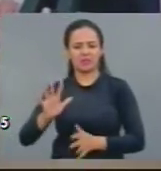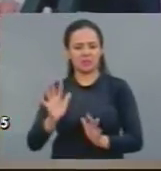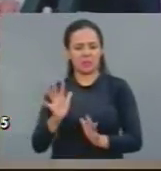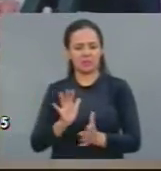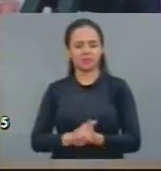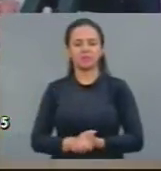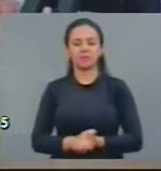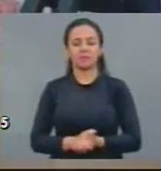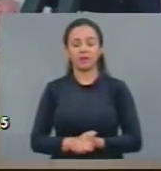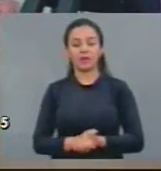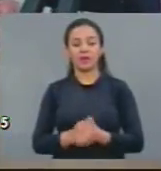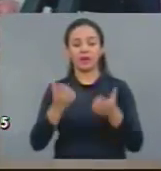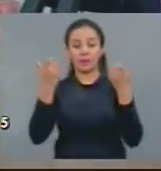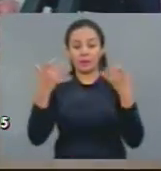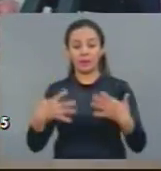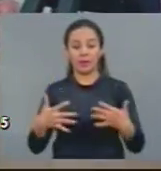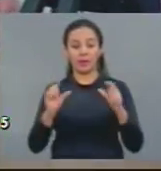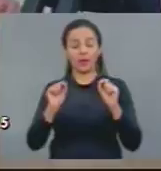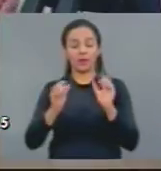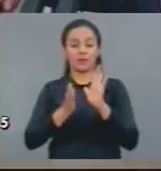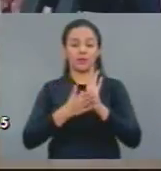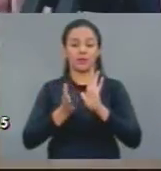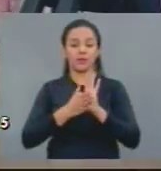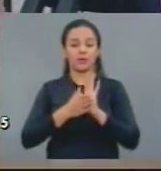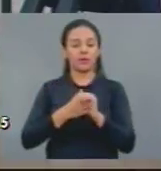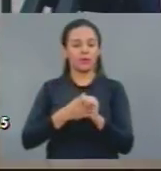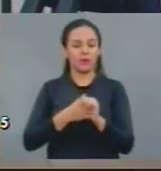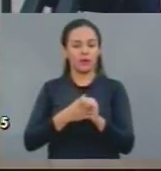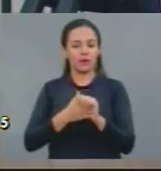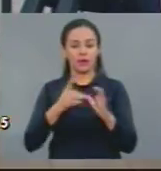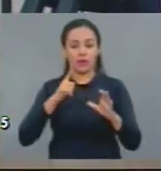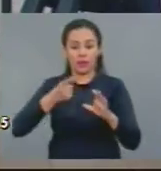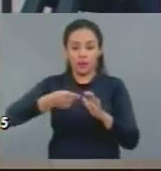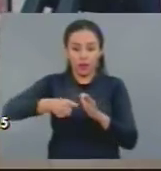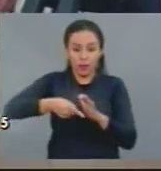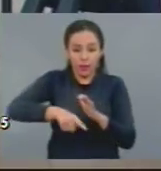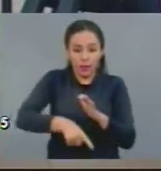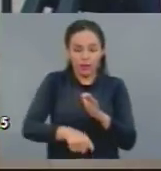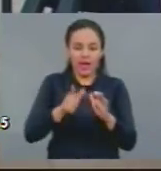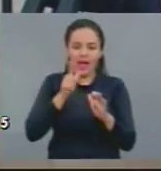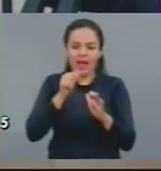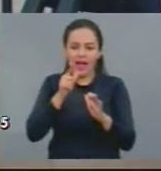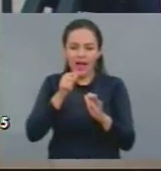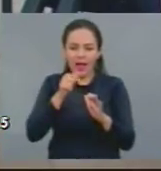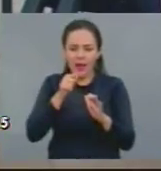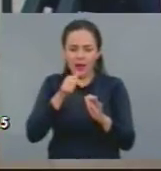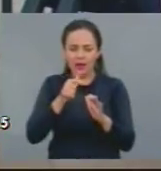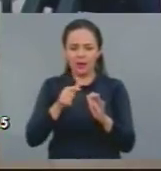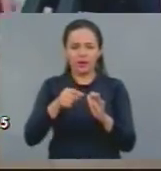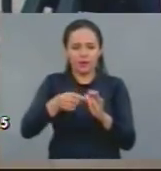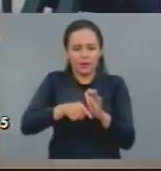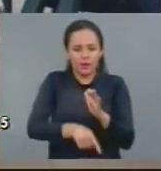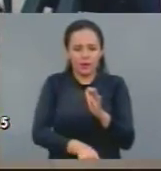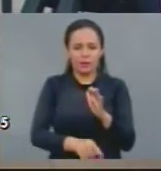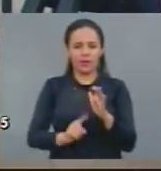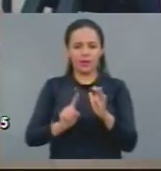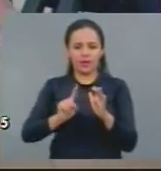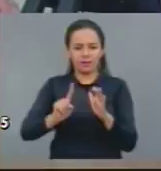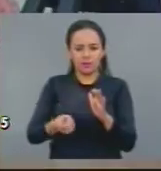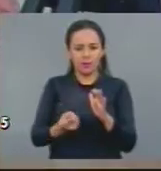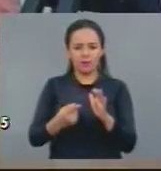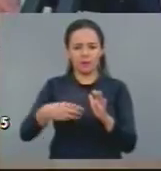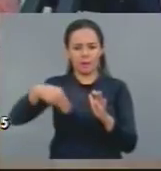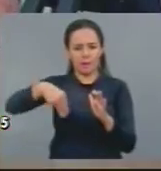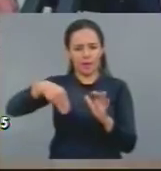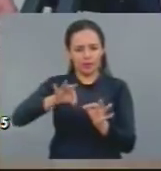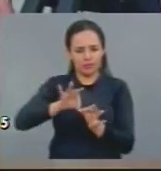TNPM perfurou o poço em 800 metros de profundidade, 800 metros, quase mil metros. E tem uma